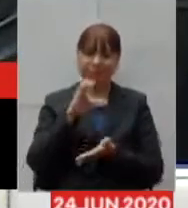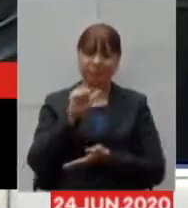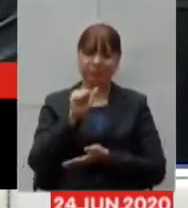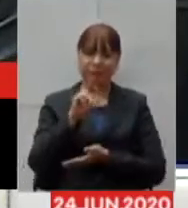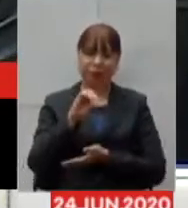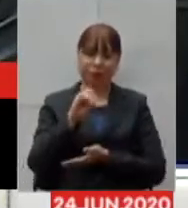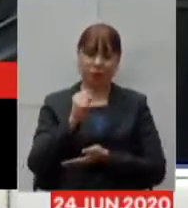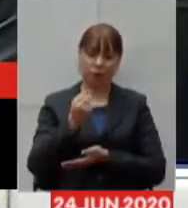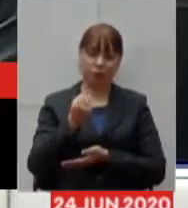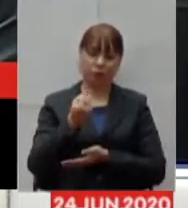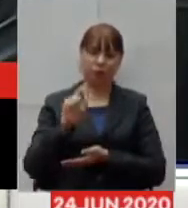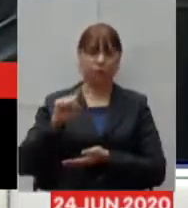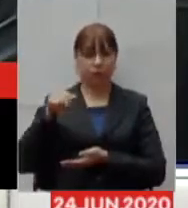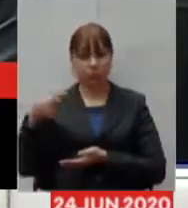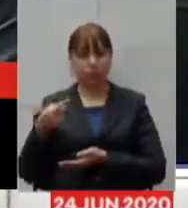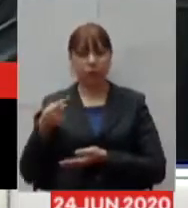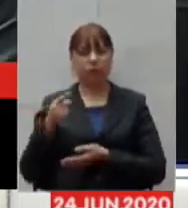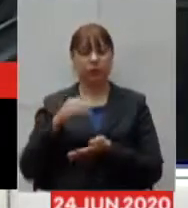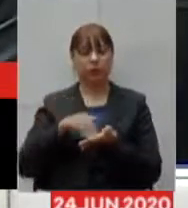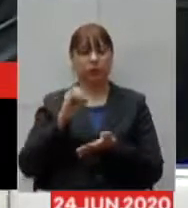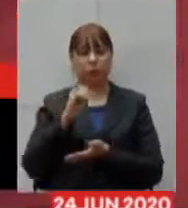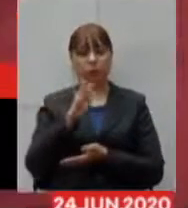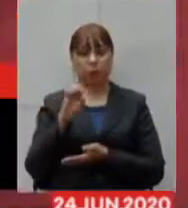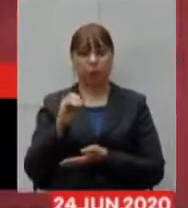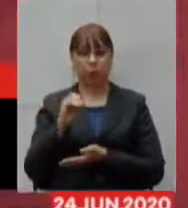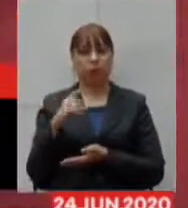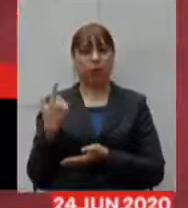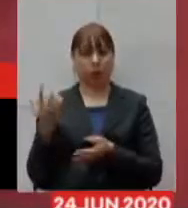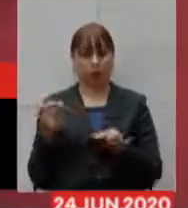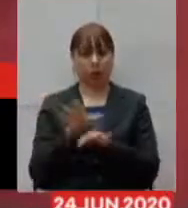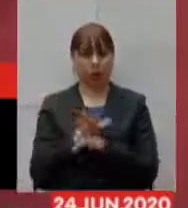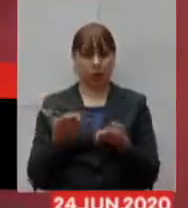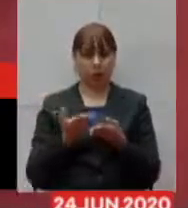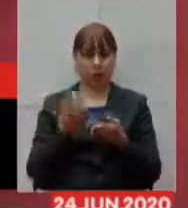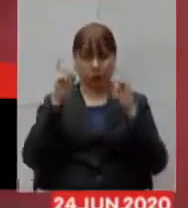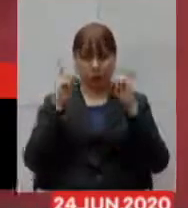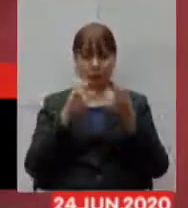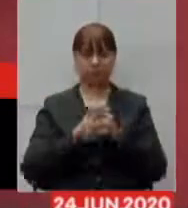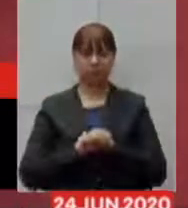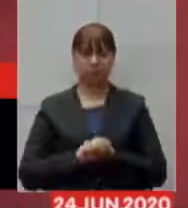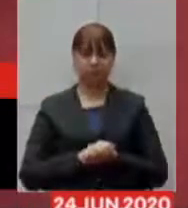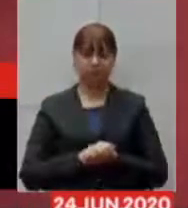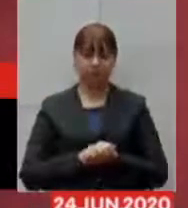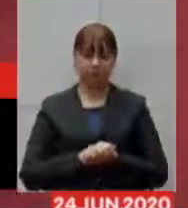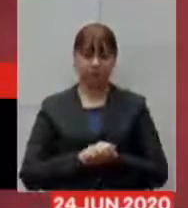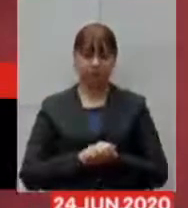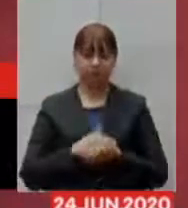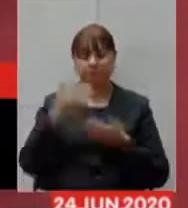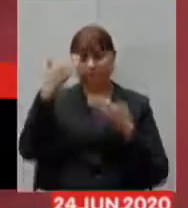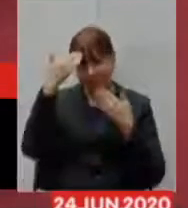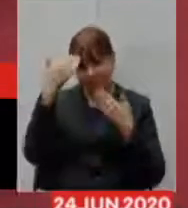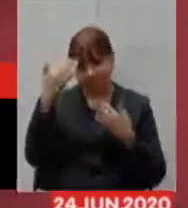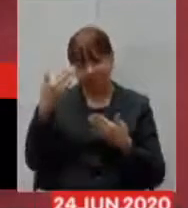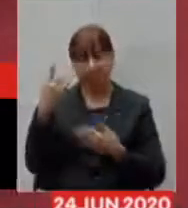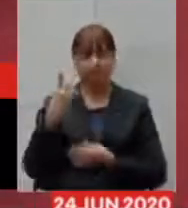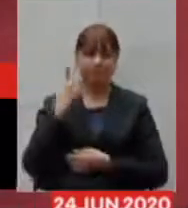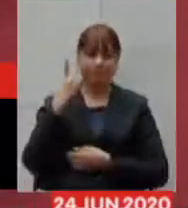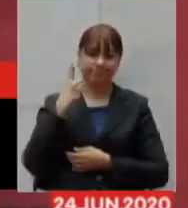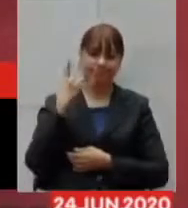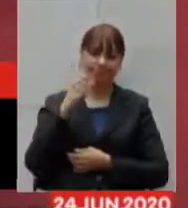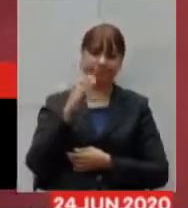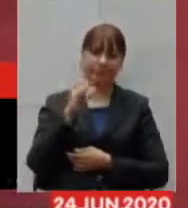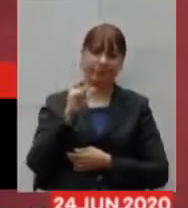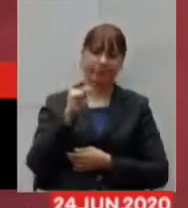depois o secretário doutor Otto e aí já vamos caminhar para o encerramento obrigado deputado Carlos